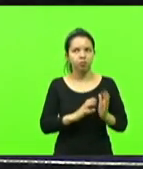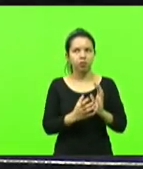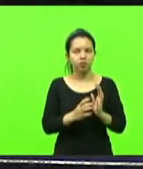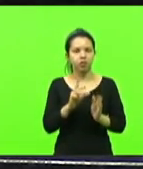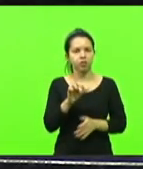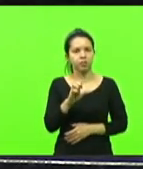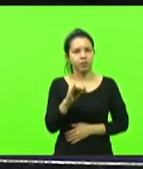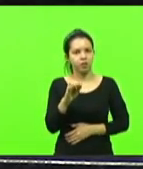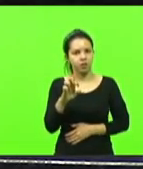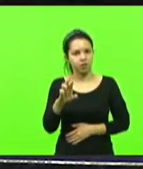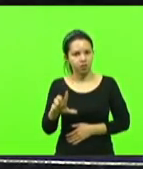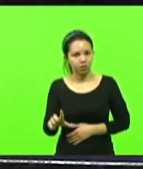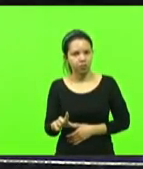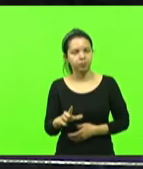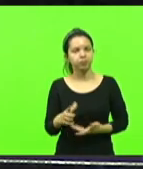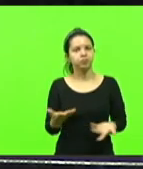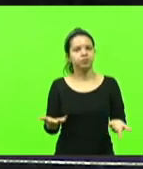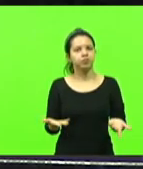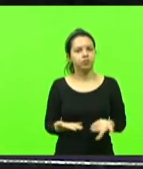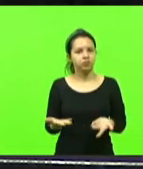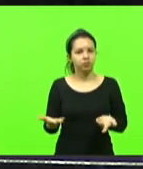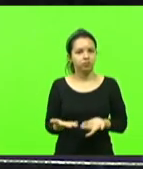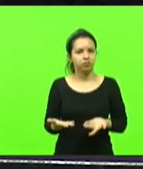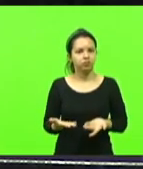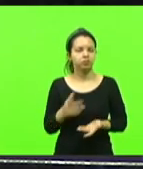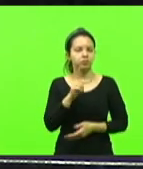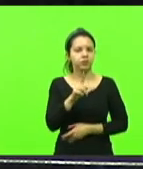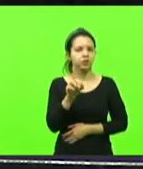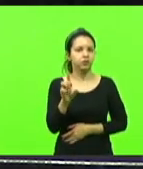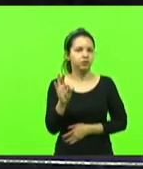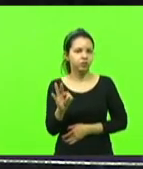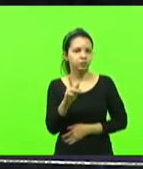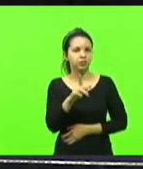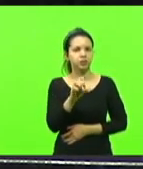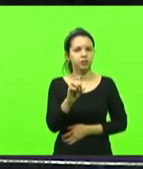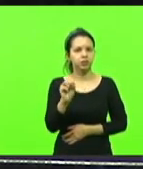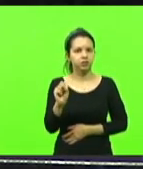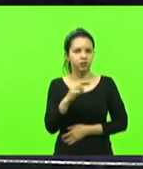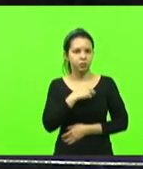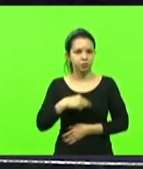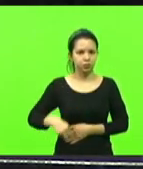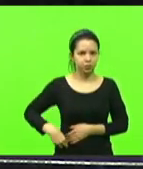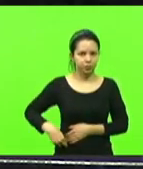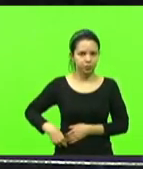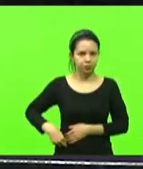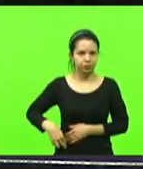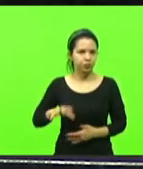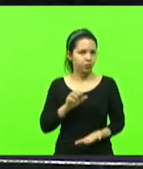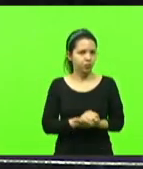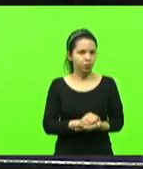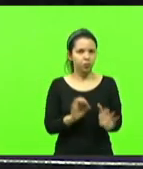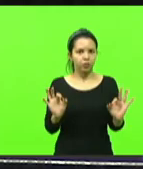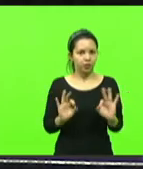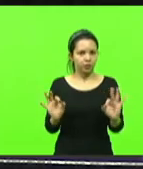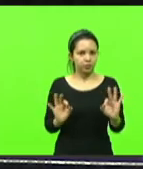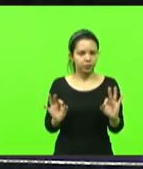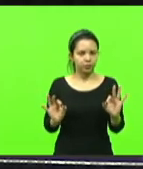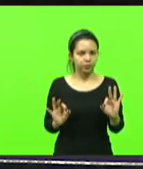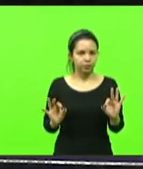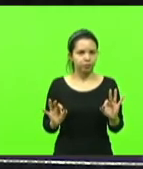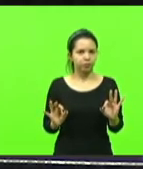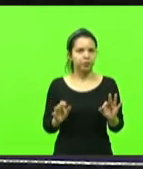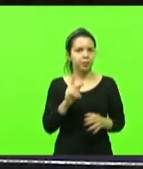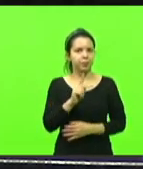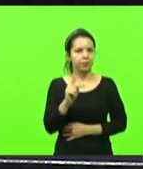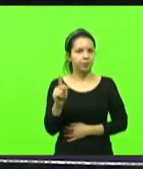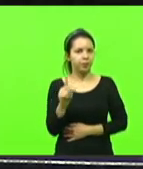bloco PDT, PSD e republicanos, não havendo quem queira fazer, bloco PP,